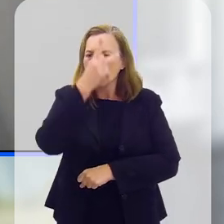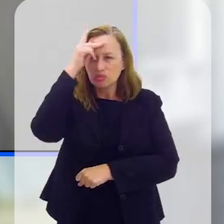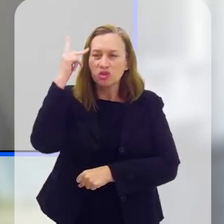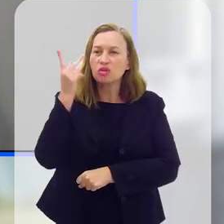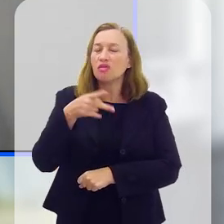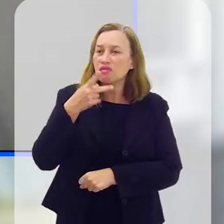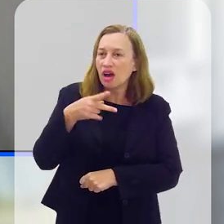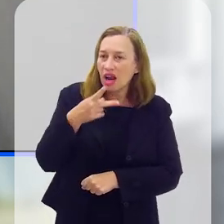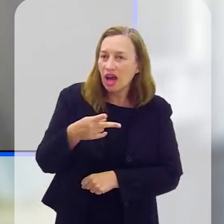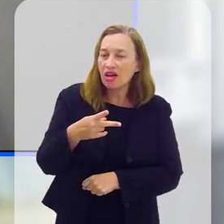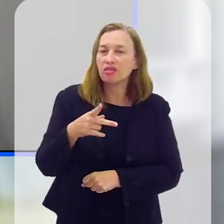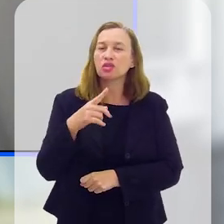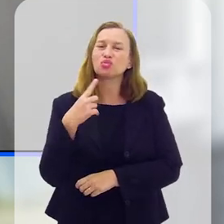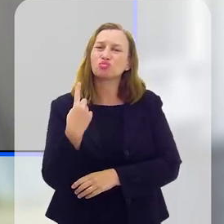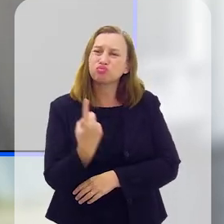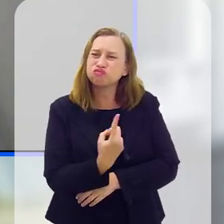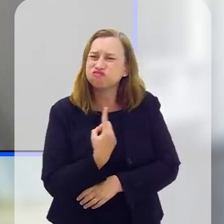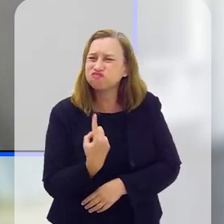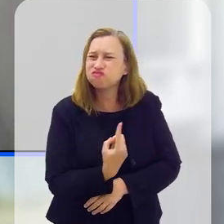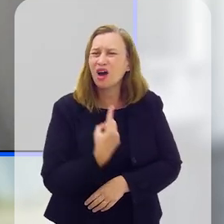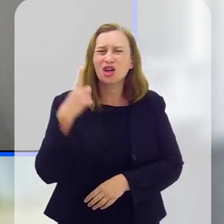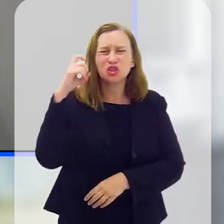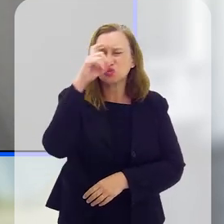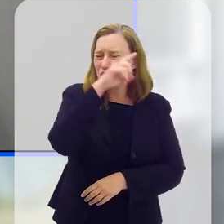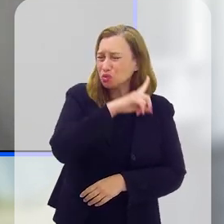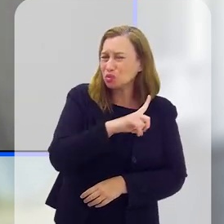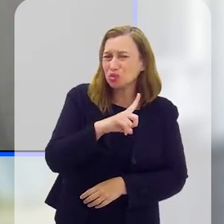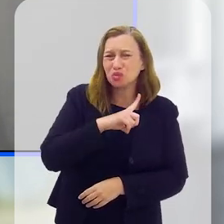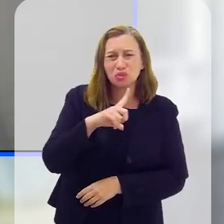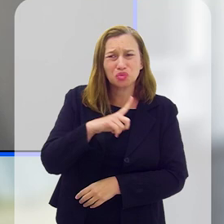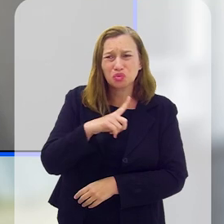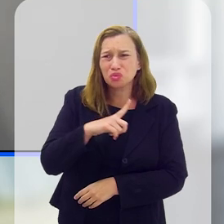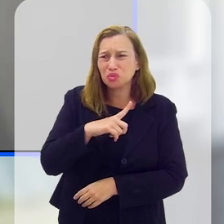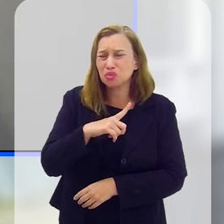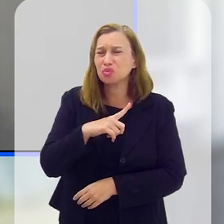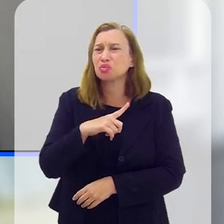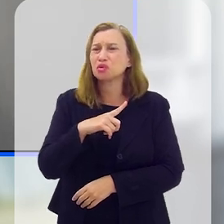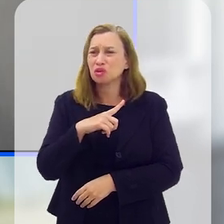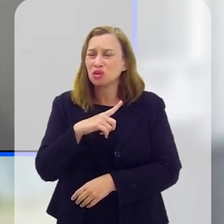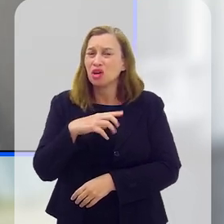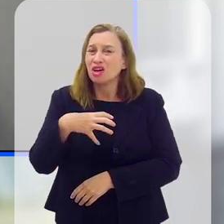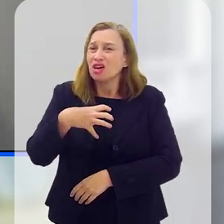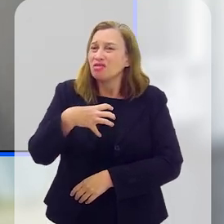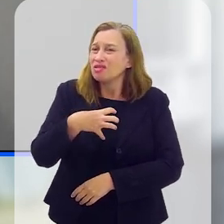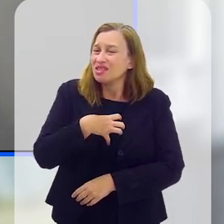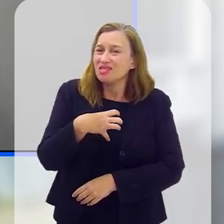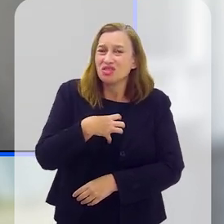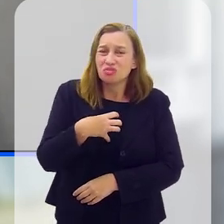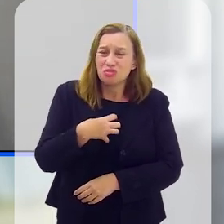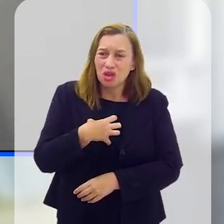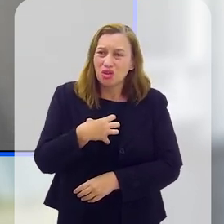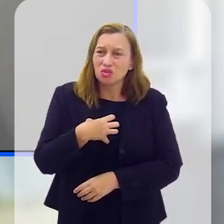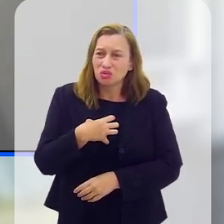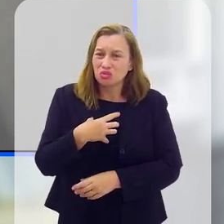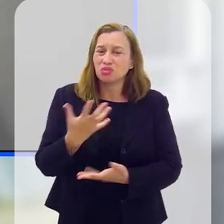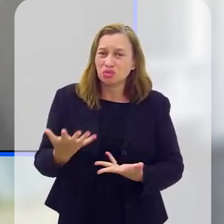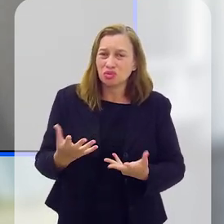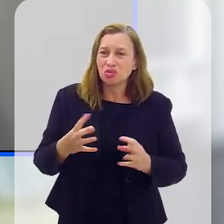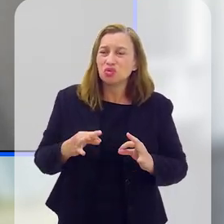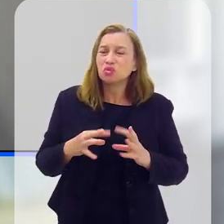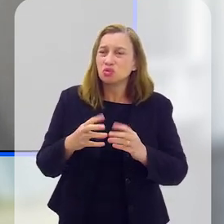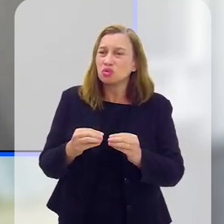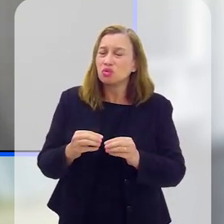As pessoas falavam muito sobre a solidão, sobre as dificuldades que passavam, os efeitos que se tinham relacionados à